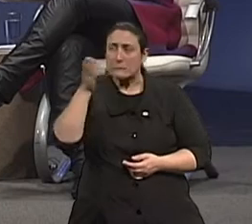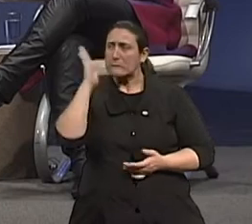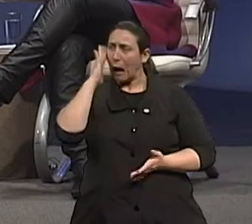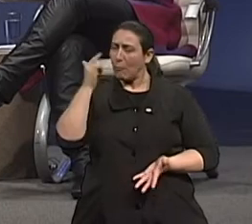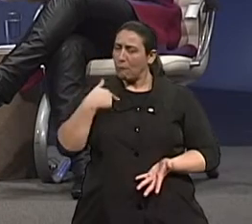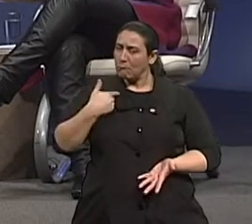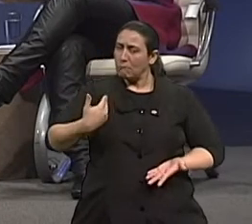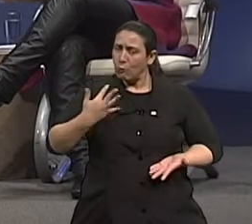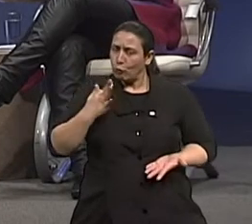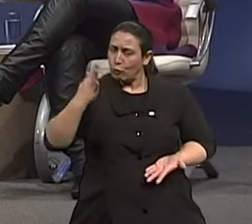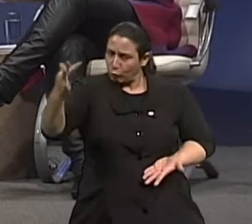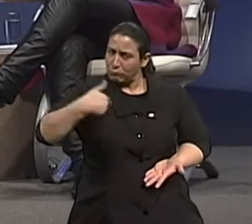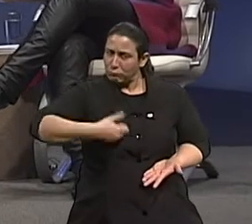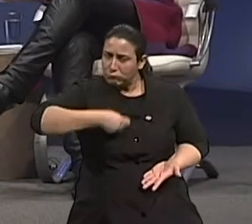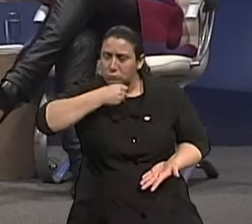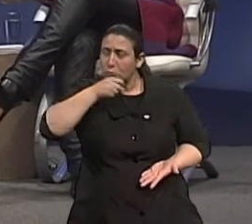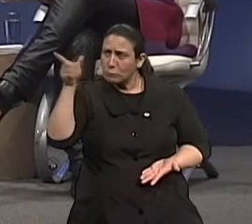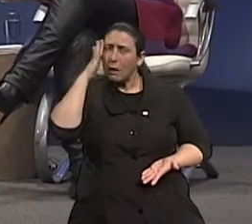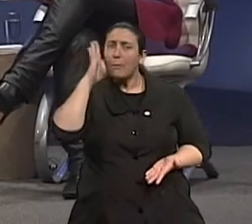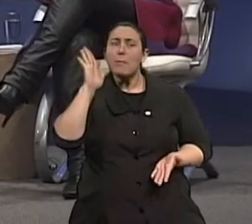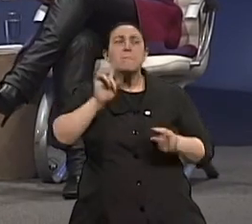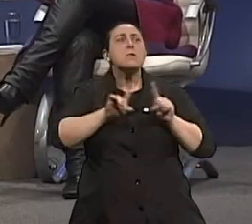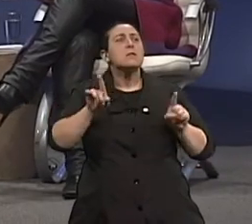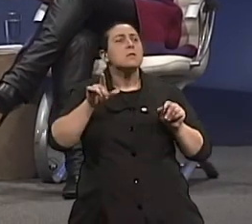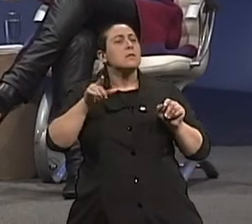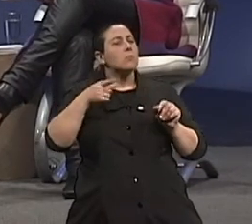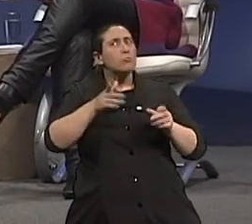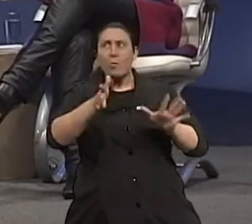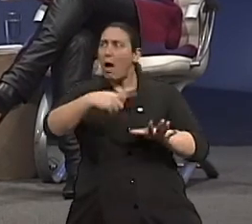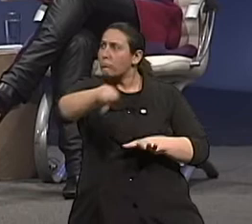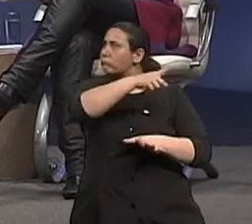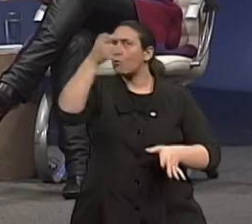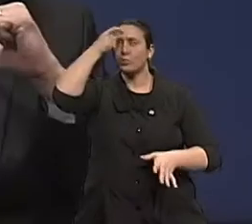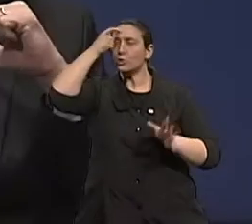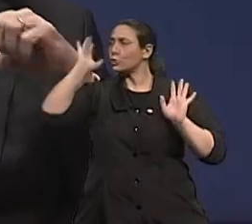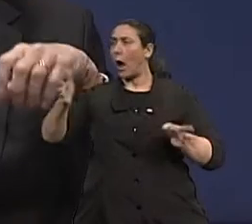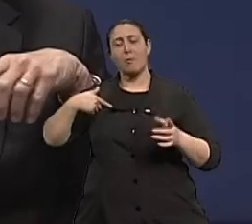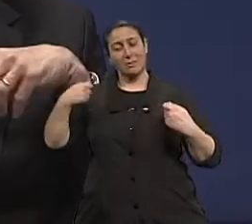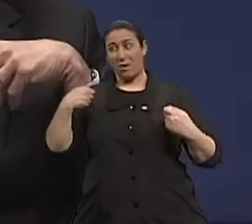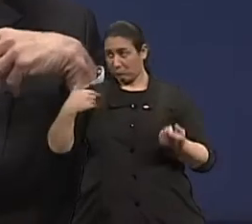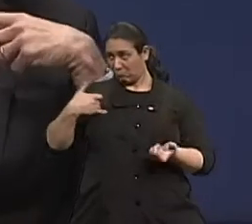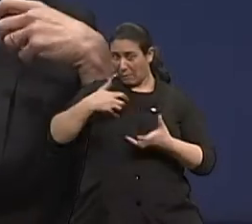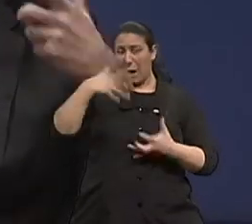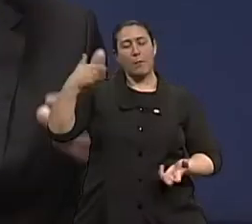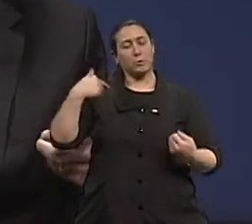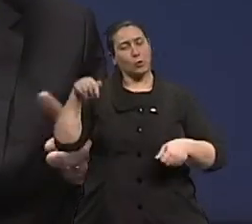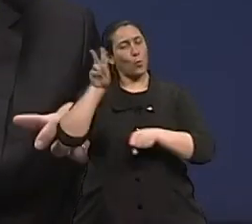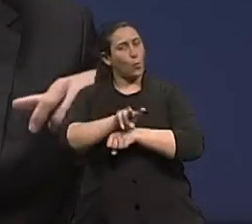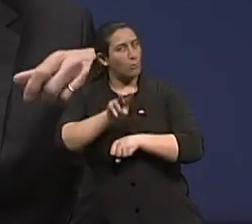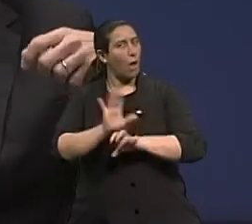essa foi uma mudança também. Ah, ok. Eles se conscientizaram disso, já que eu vou viver, eu preciso me cuidar. Claro. Eu preciso me manter